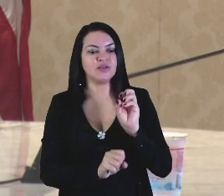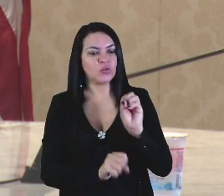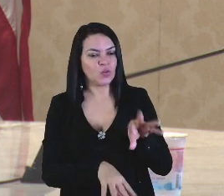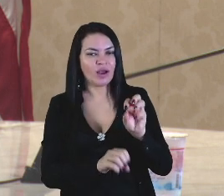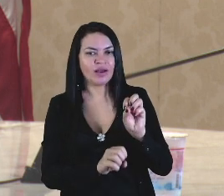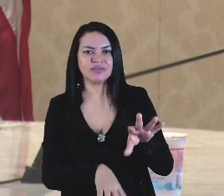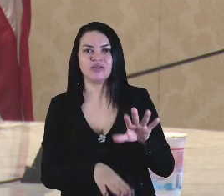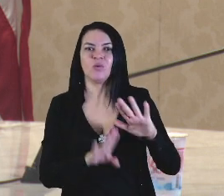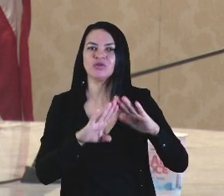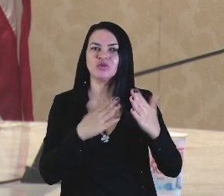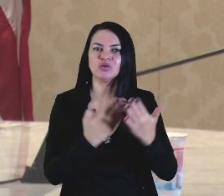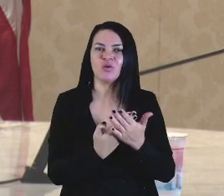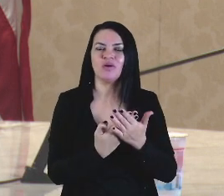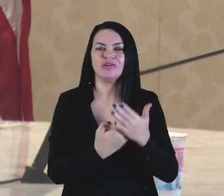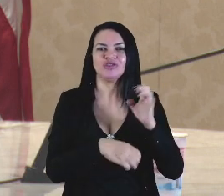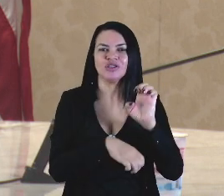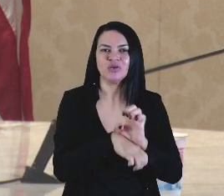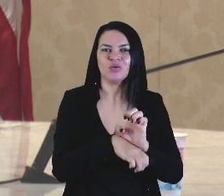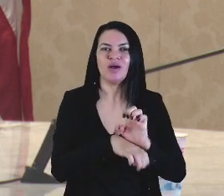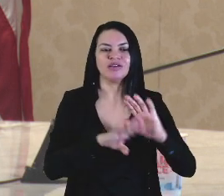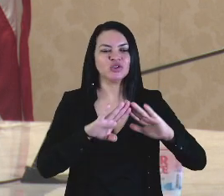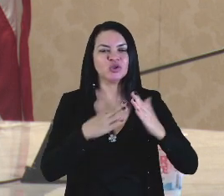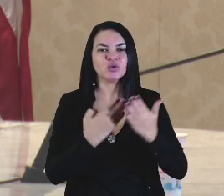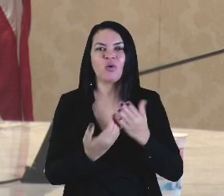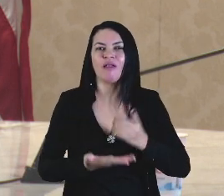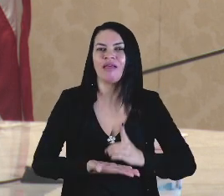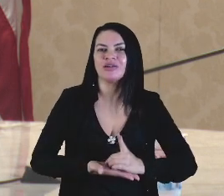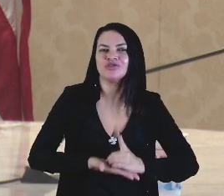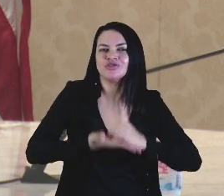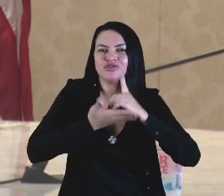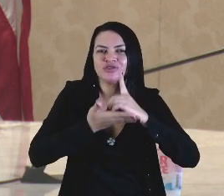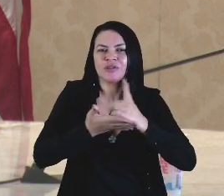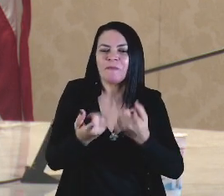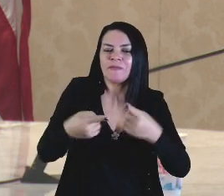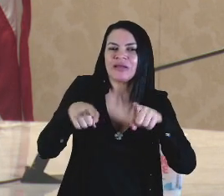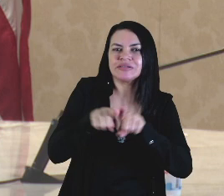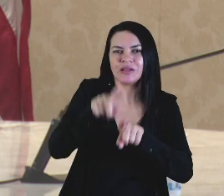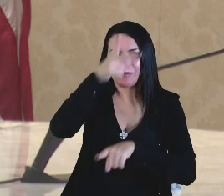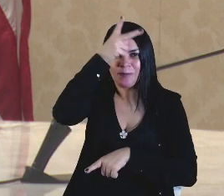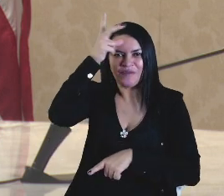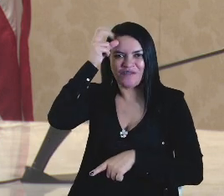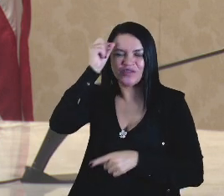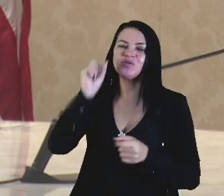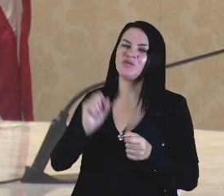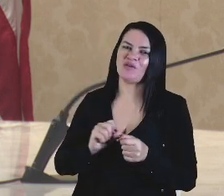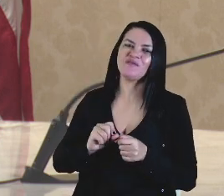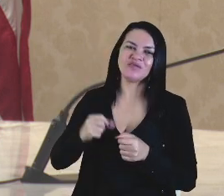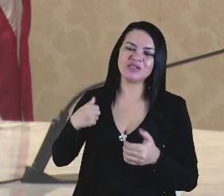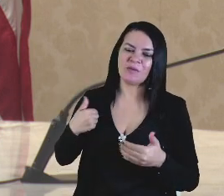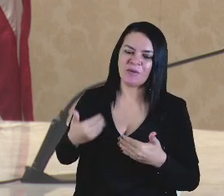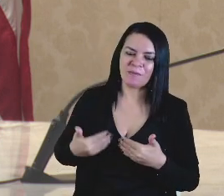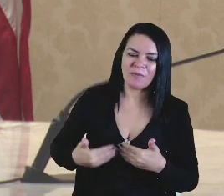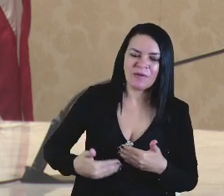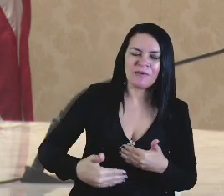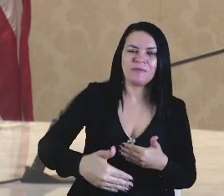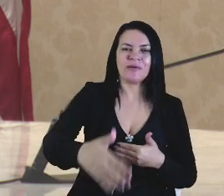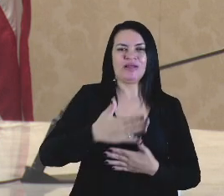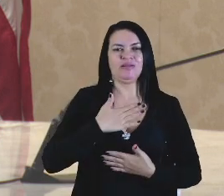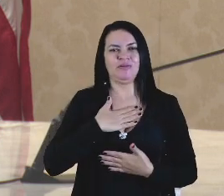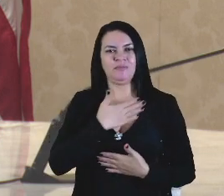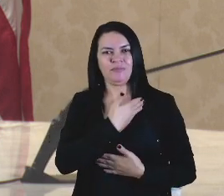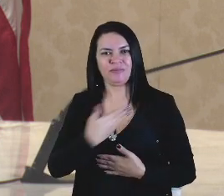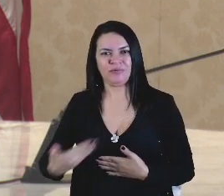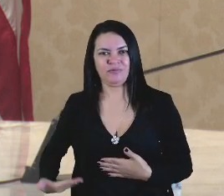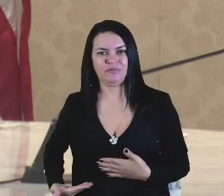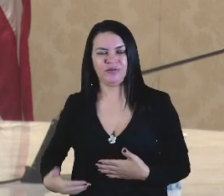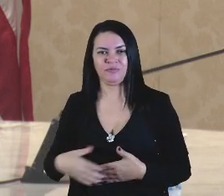as escolas estaduais, escolas dignas, em parceria com a Prefeitura que nós fizemos nesse período. Nós precisamos, portanto,